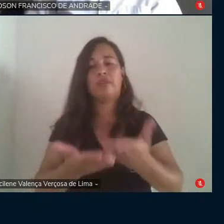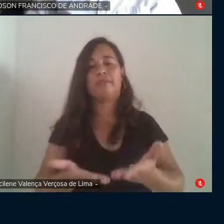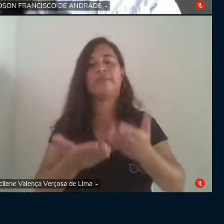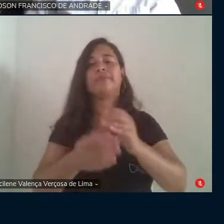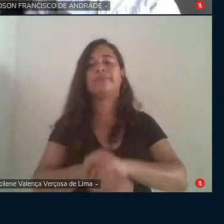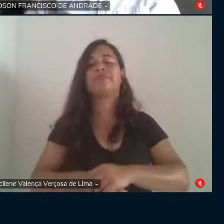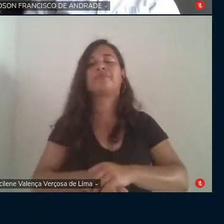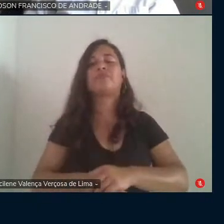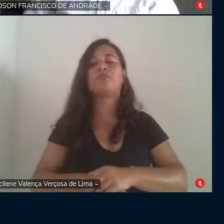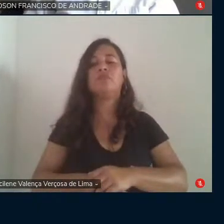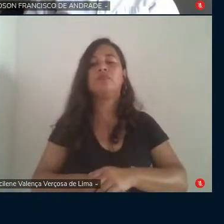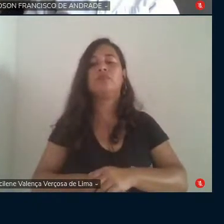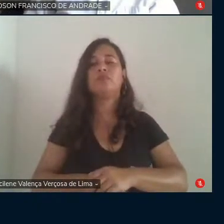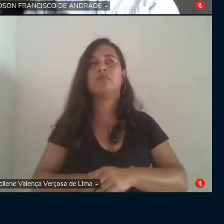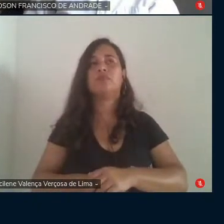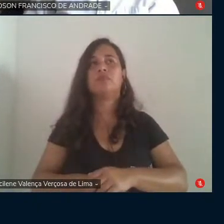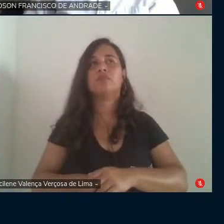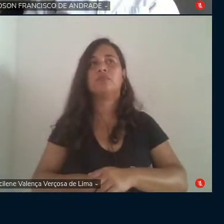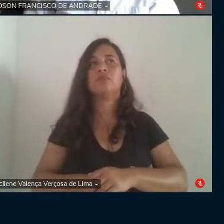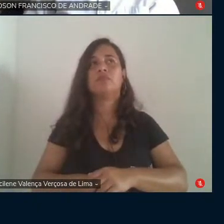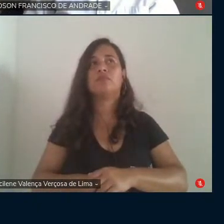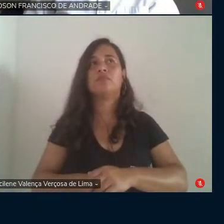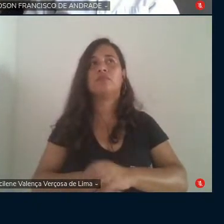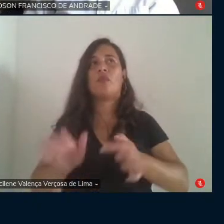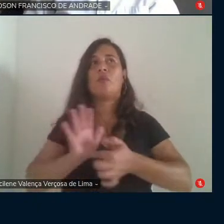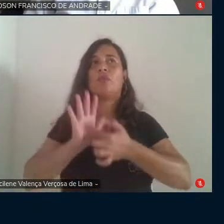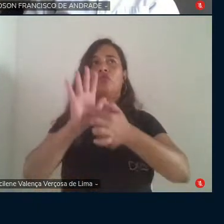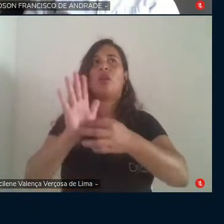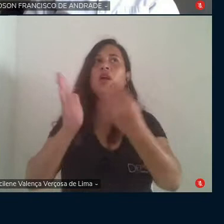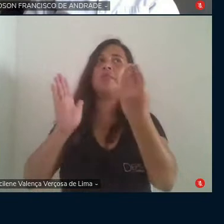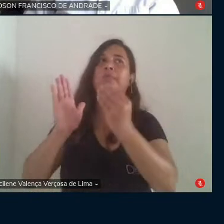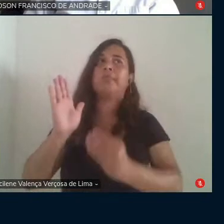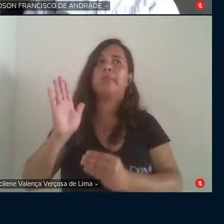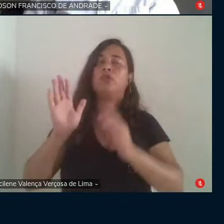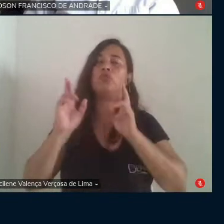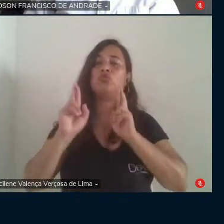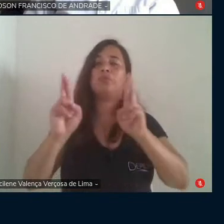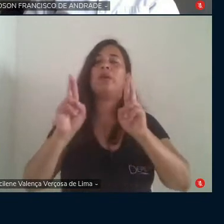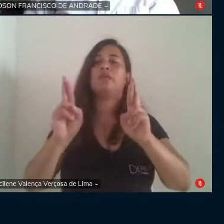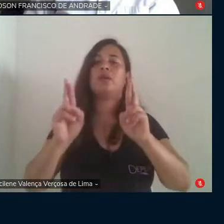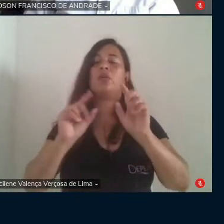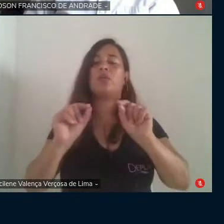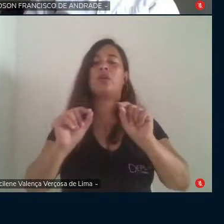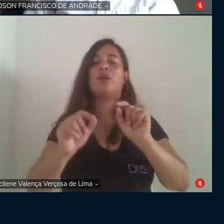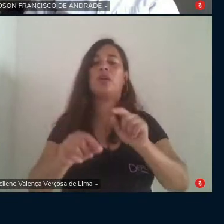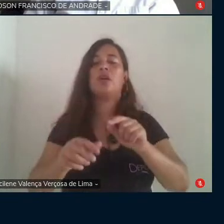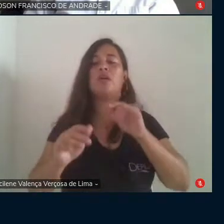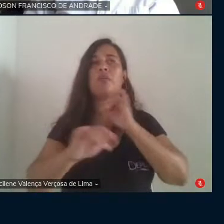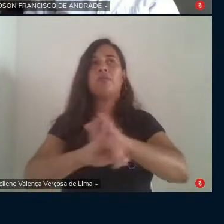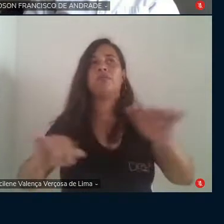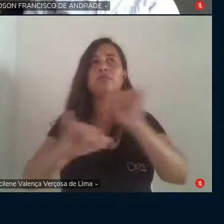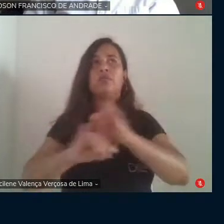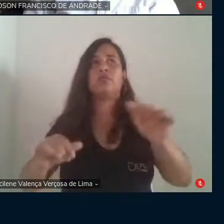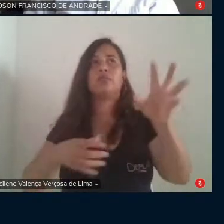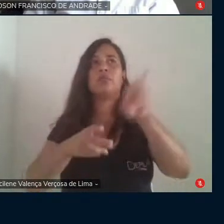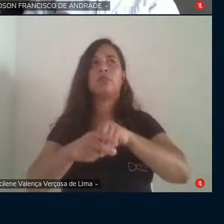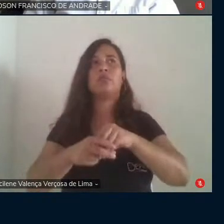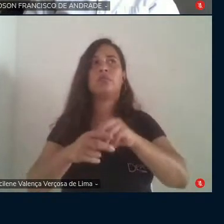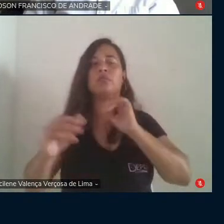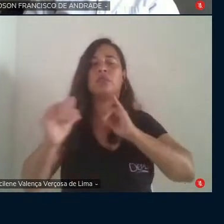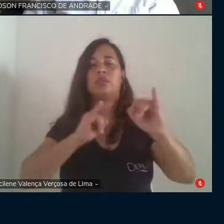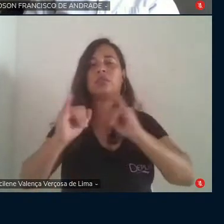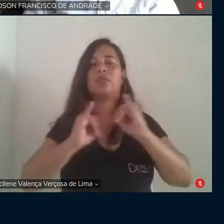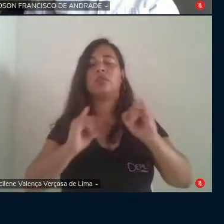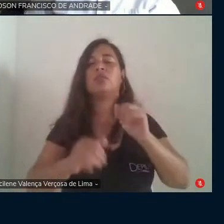trazer esse elemento do esperançar em uma matéria também publicada na internet no dia 14